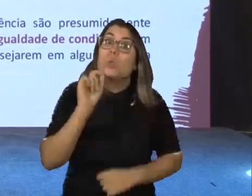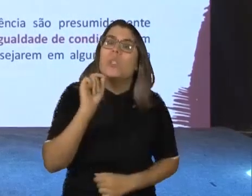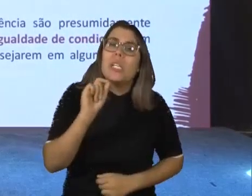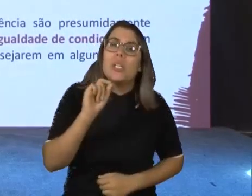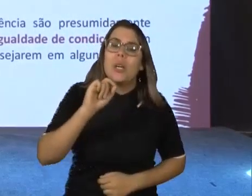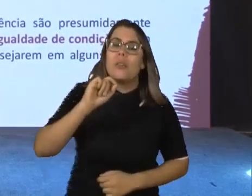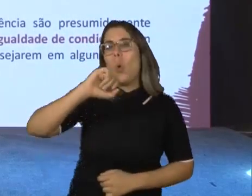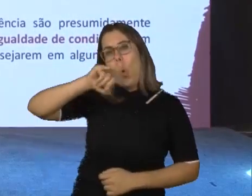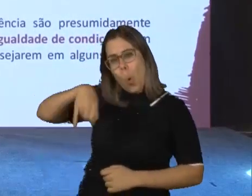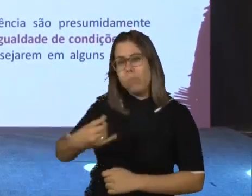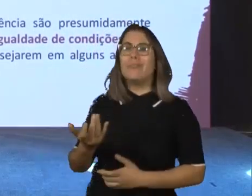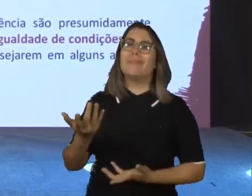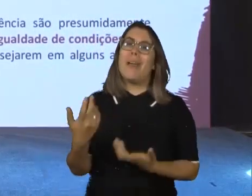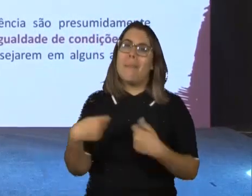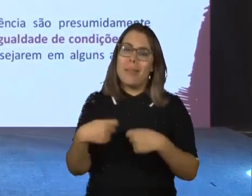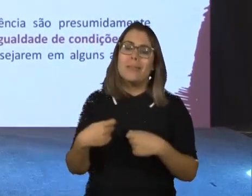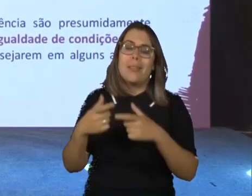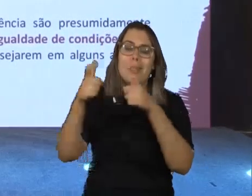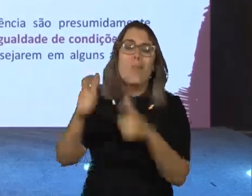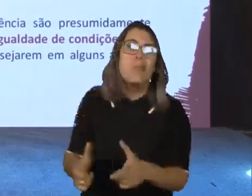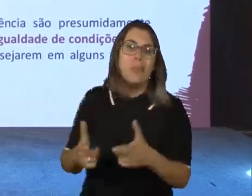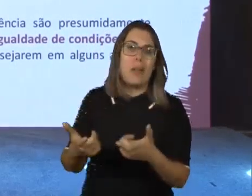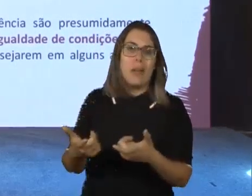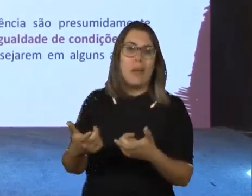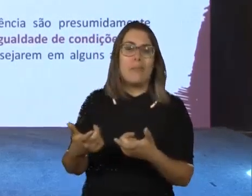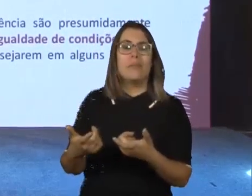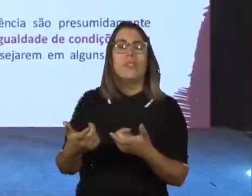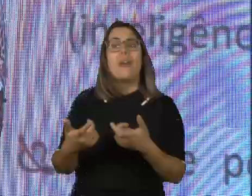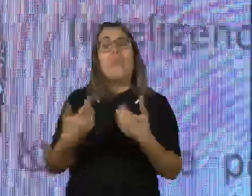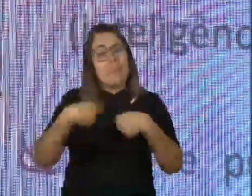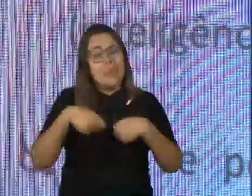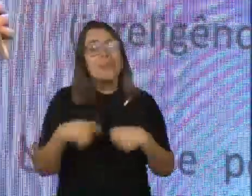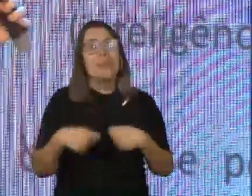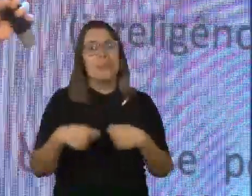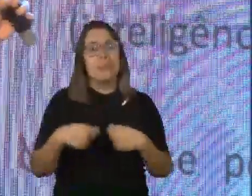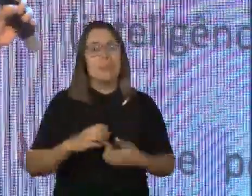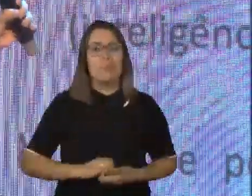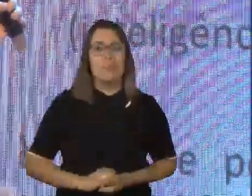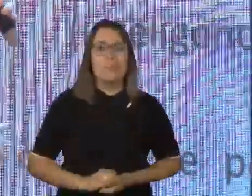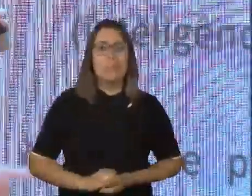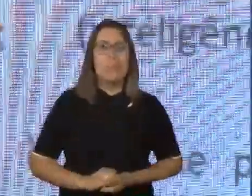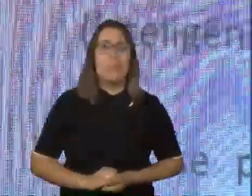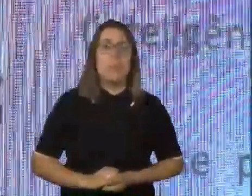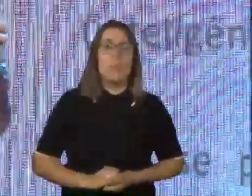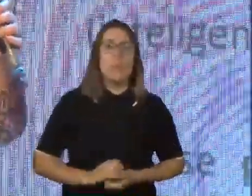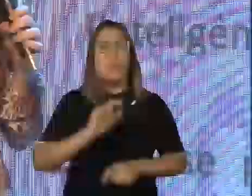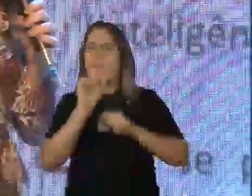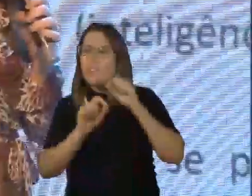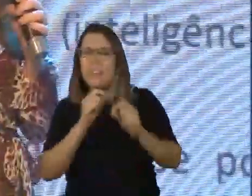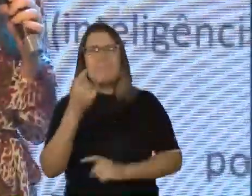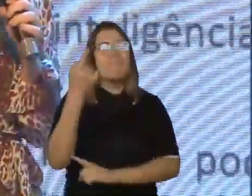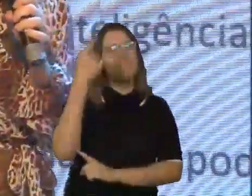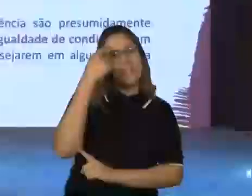privadas de terem as mesmas oportunidades ao longo de toda a vida, desde a infância. E também não se pode mais